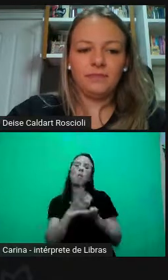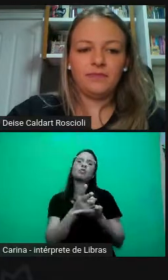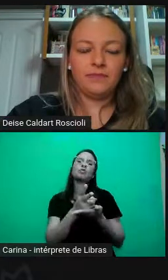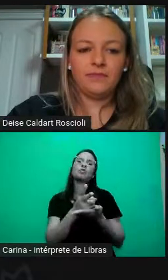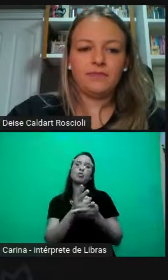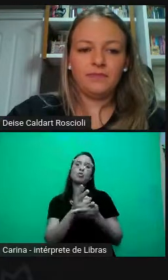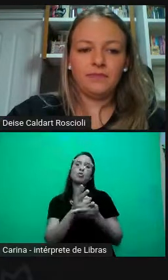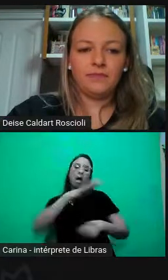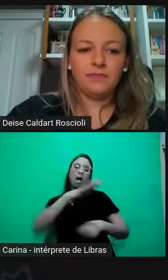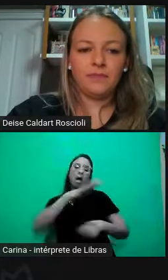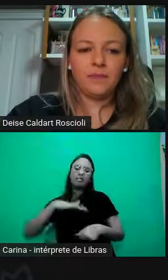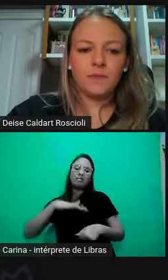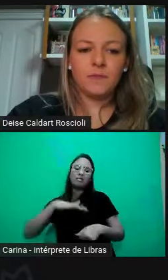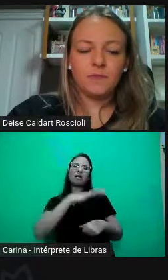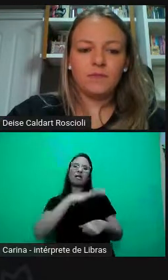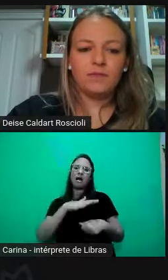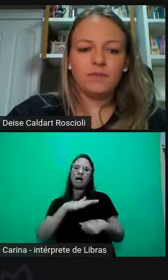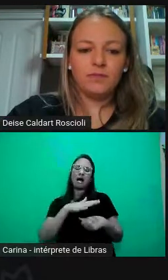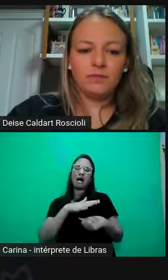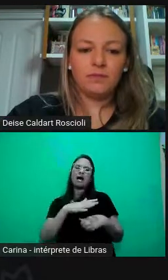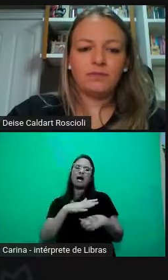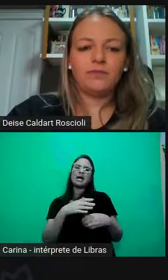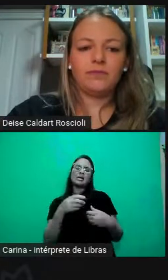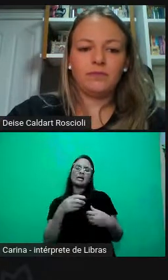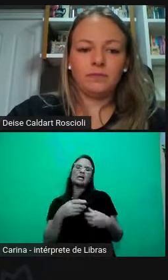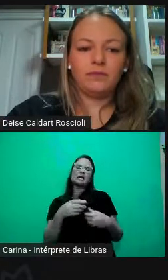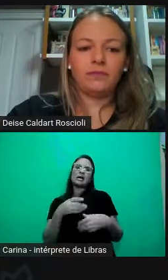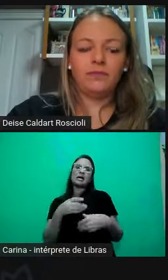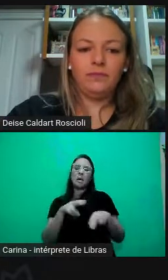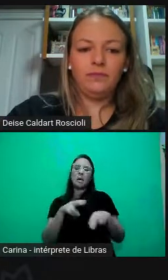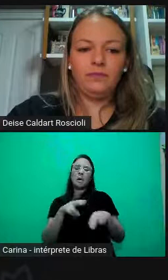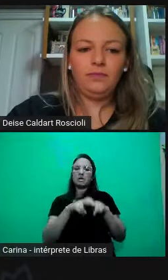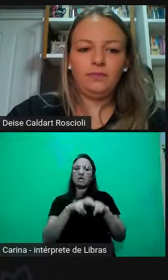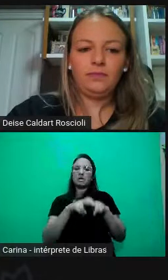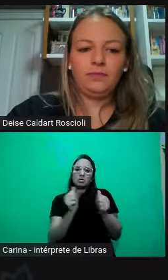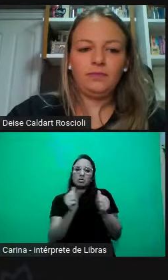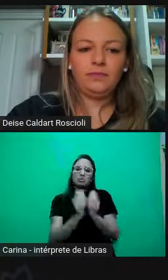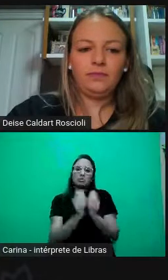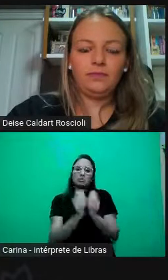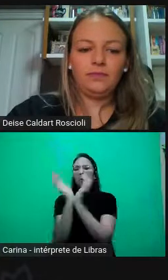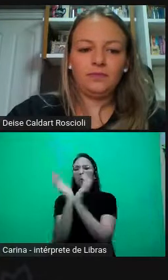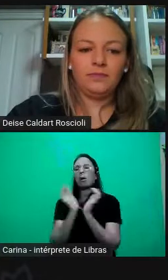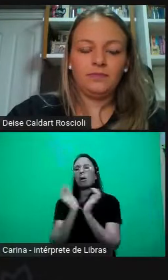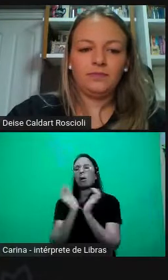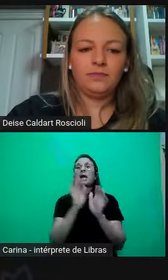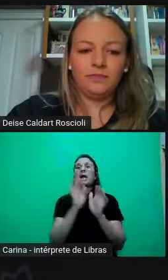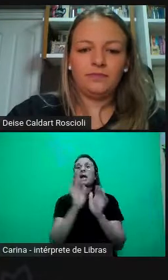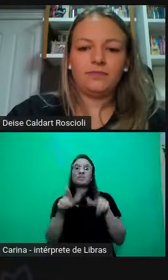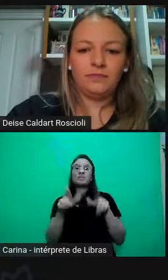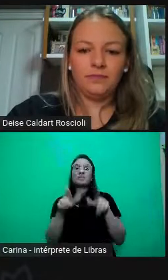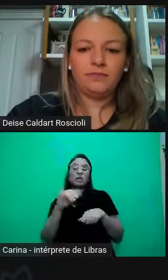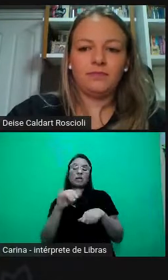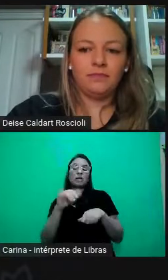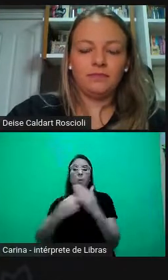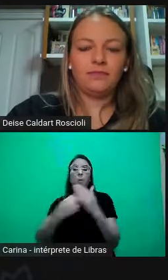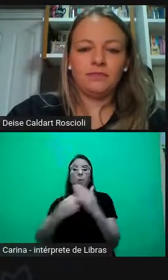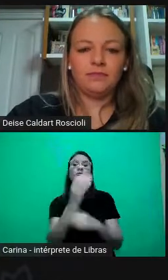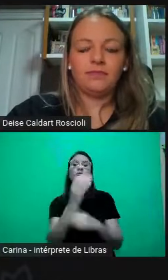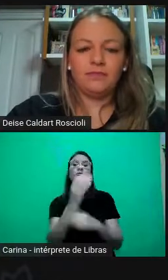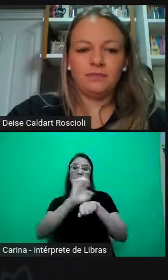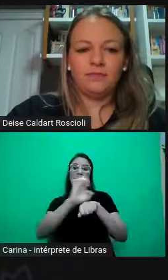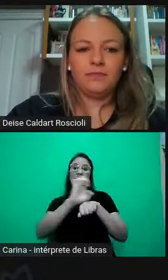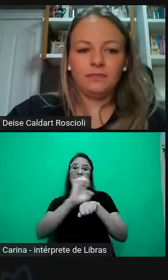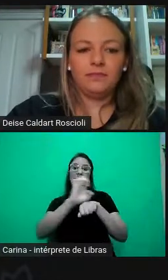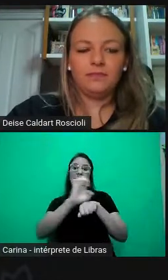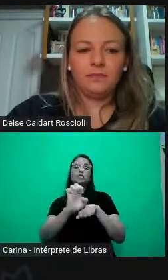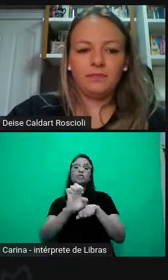convívios entre colegas, outros docentes, não terem oportunidade de estágio, não alcançarem os mesmos estágios que